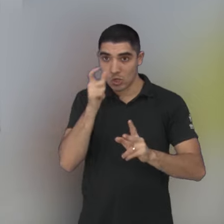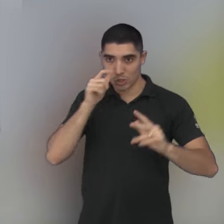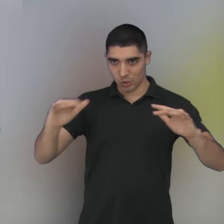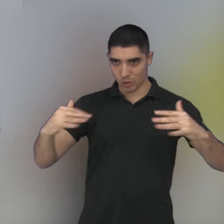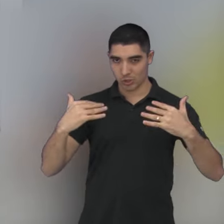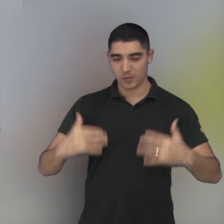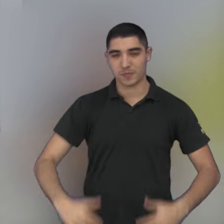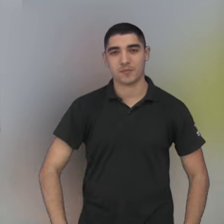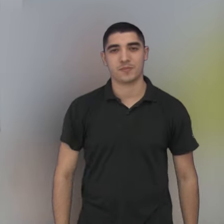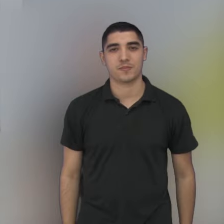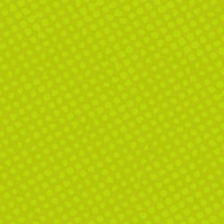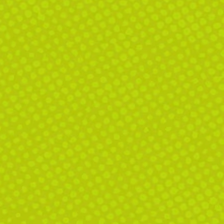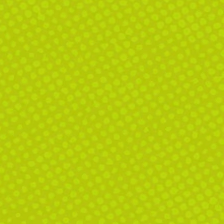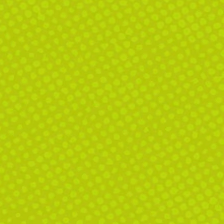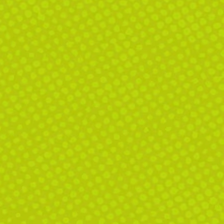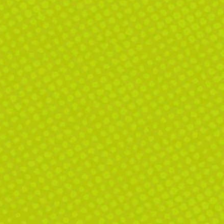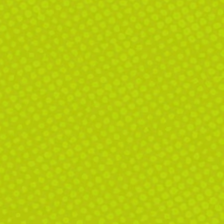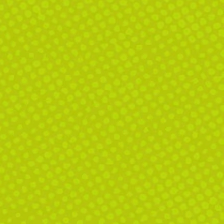daí, já já voltamos.